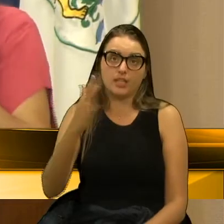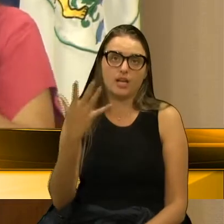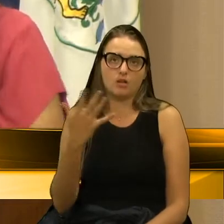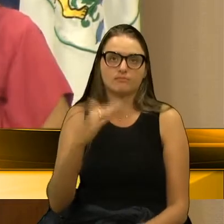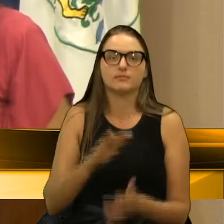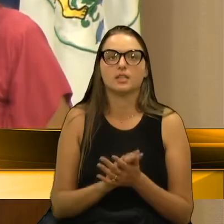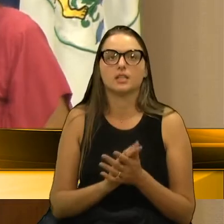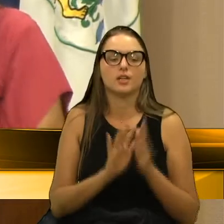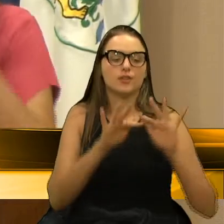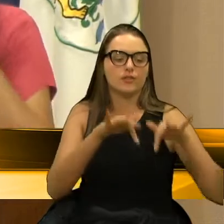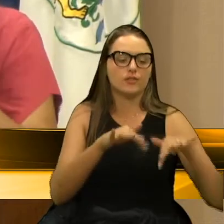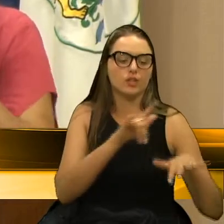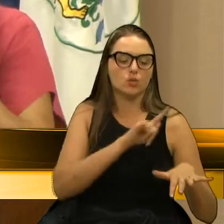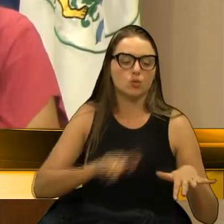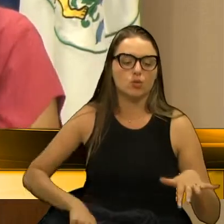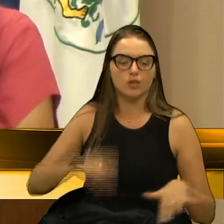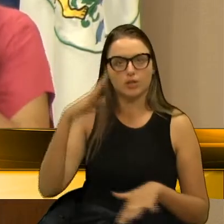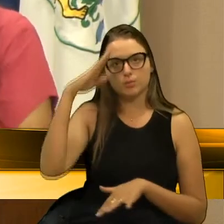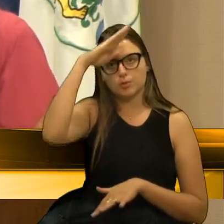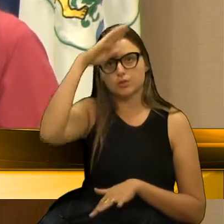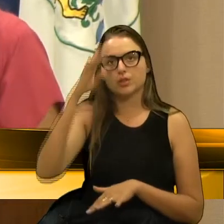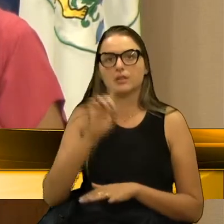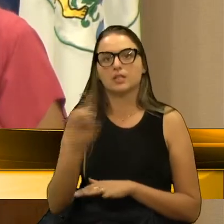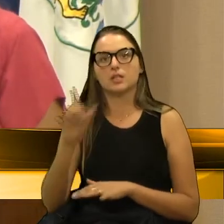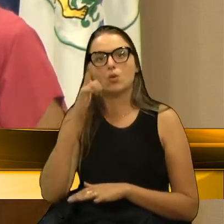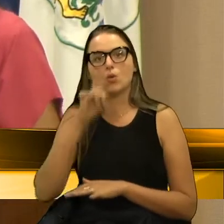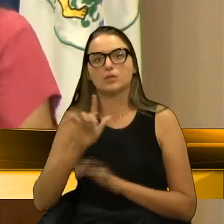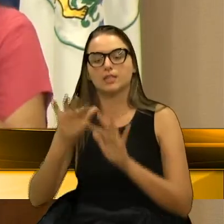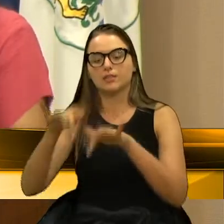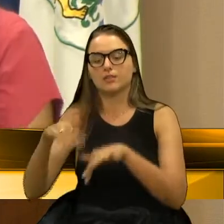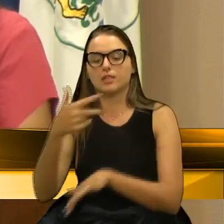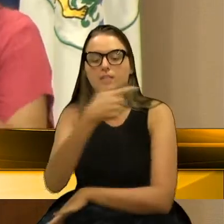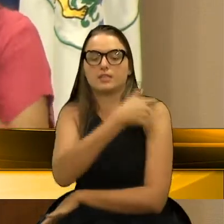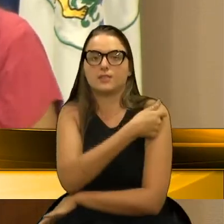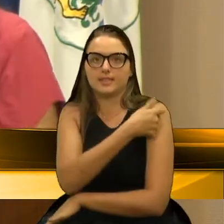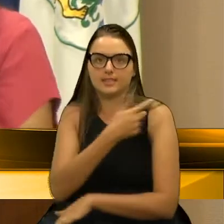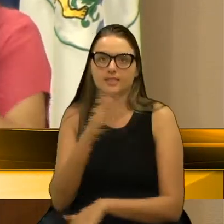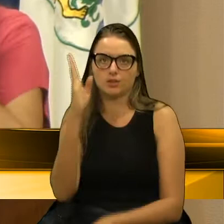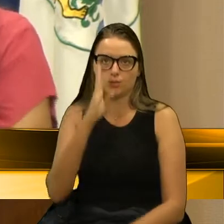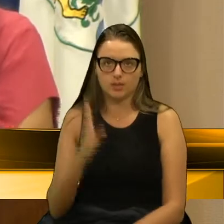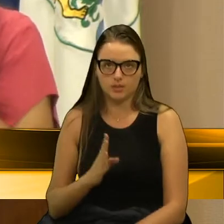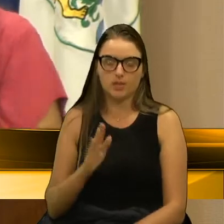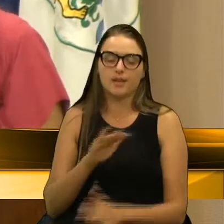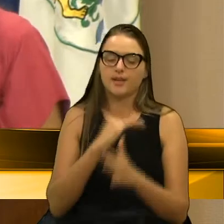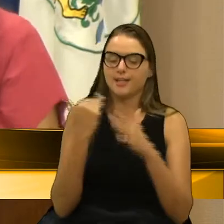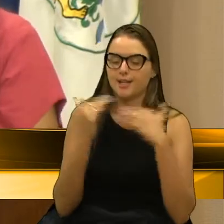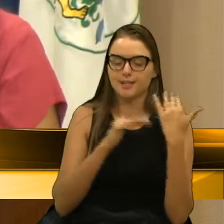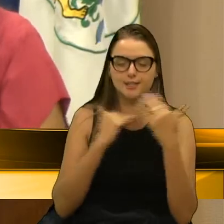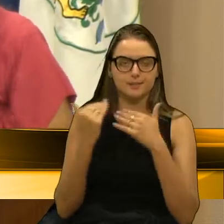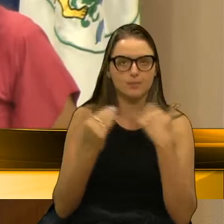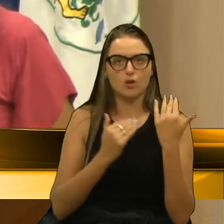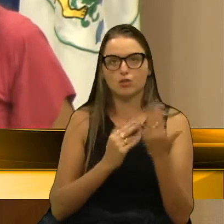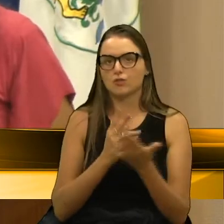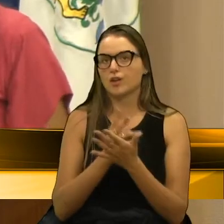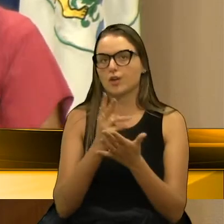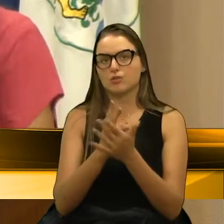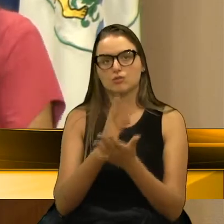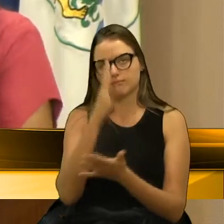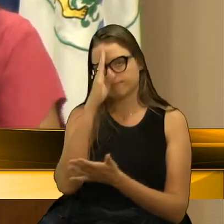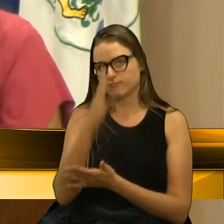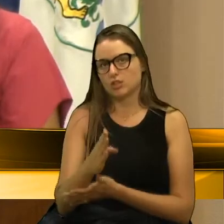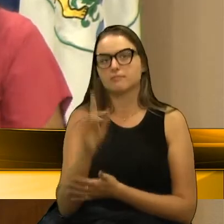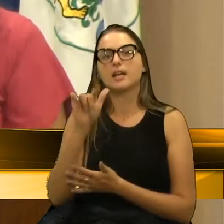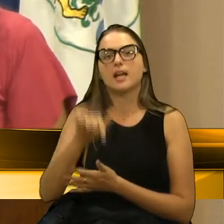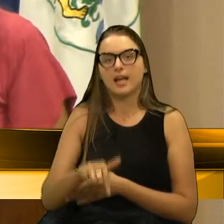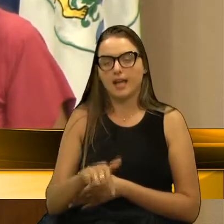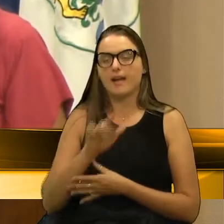termina o governo Bolsonaro e não termina a vacinação no Brasil. E as mortes serão constantes no nosso país. Essa